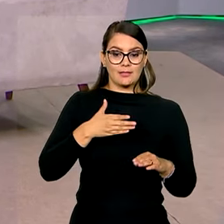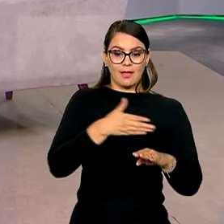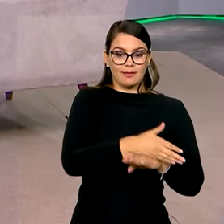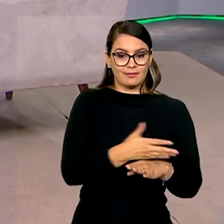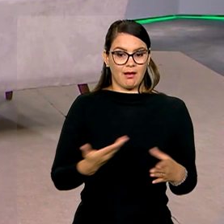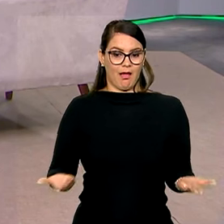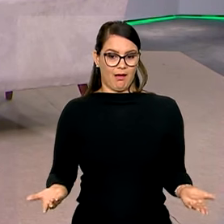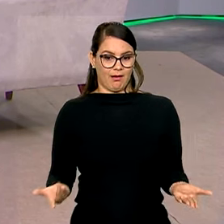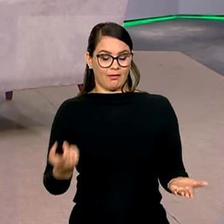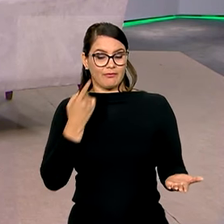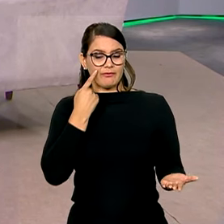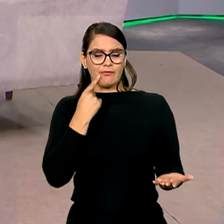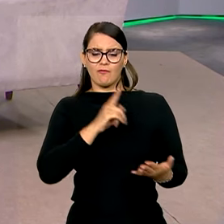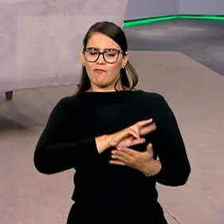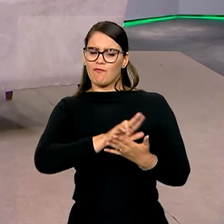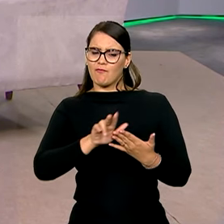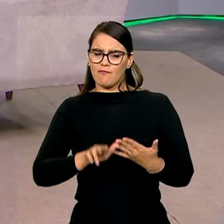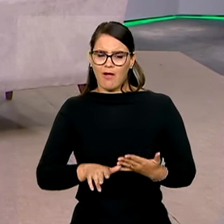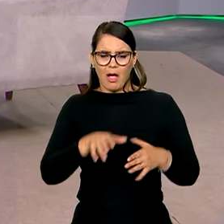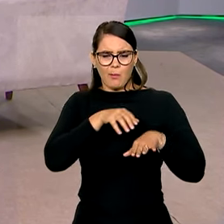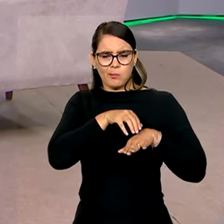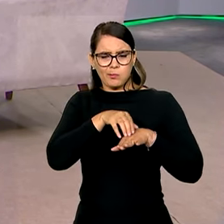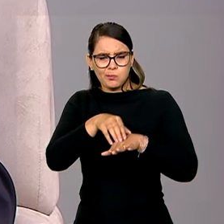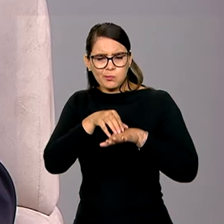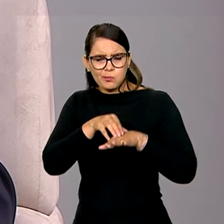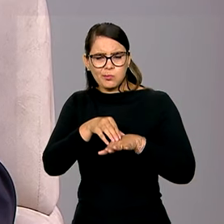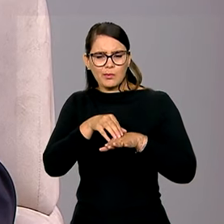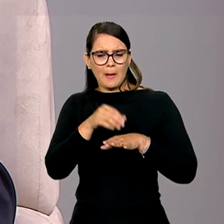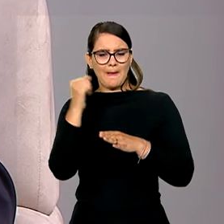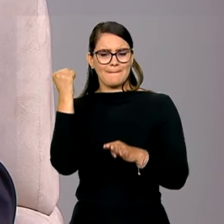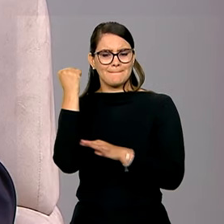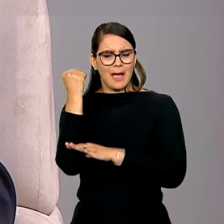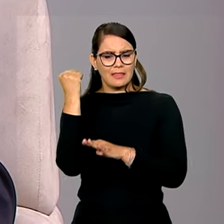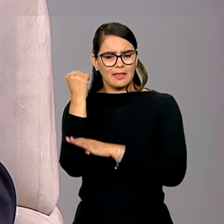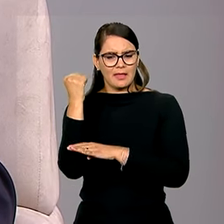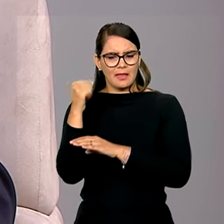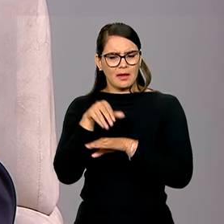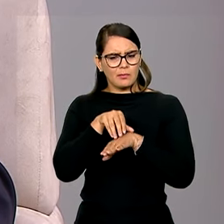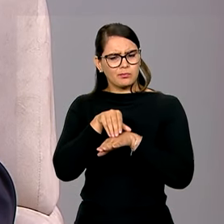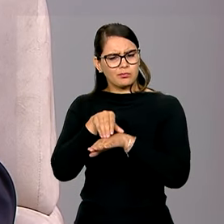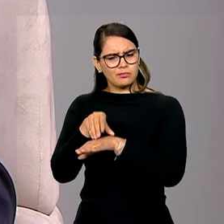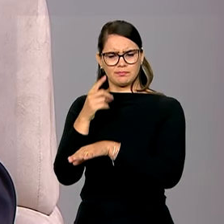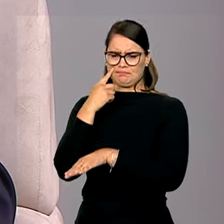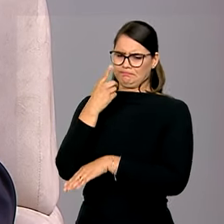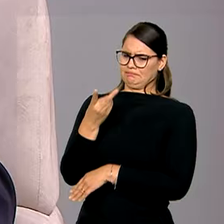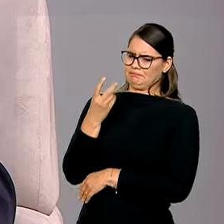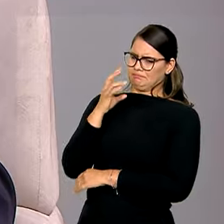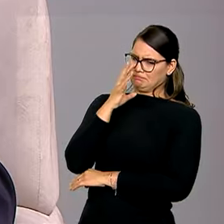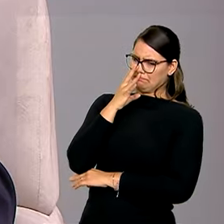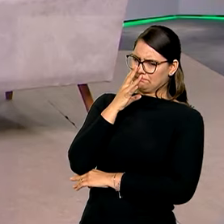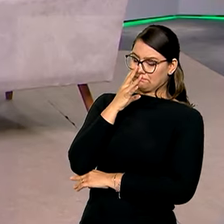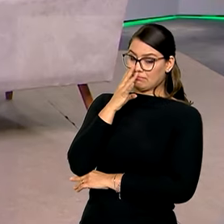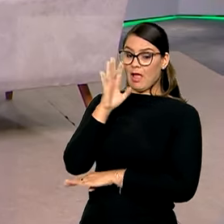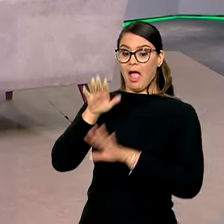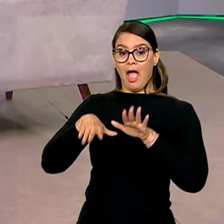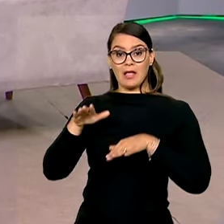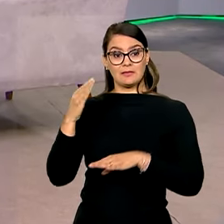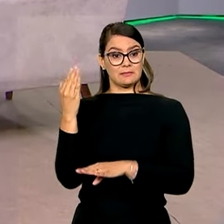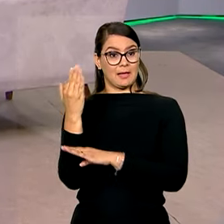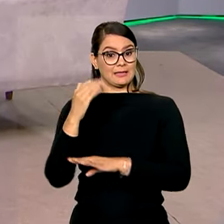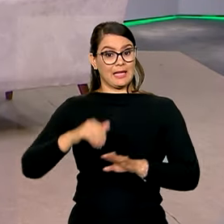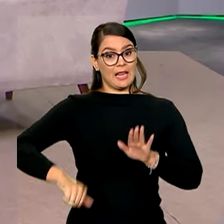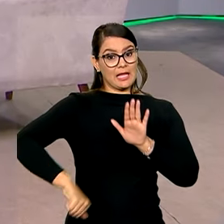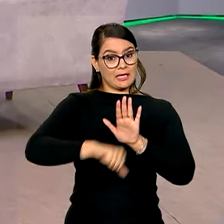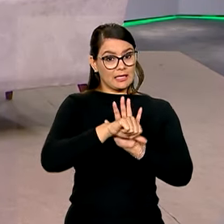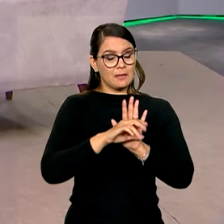Nós detectamos vários carregamentos de madeira saindo de dentro da terra indígena. Normalmente, a madeira ilegal,